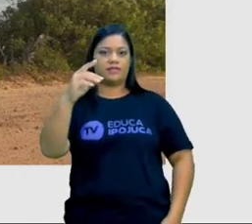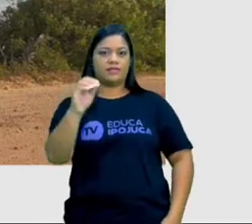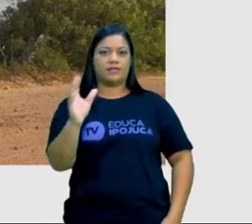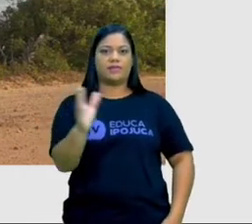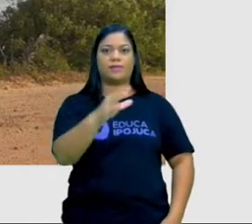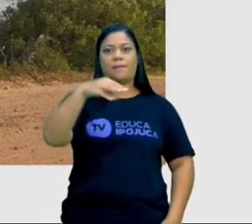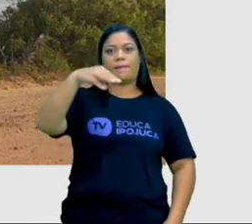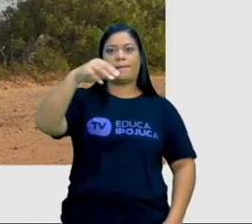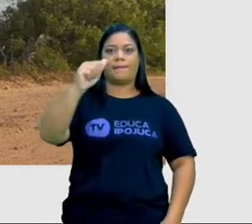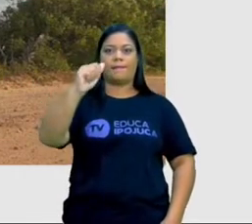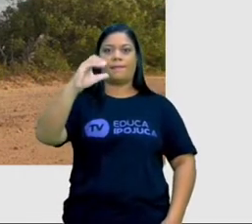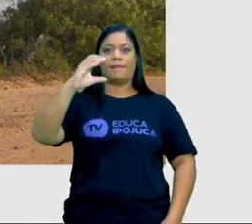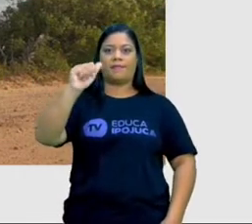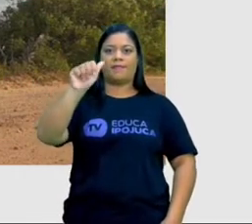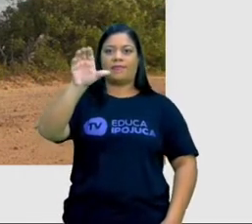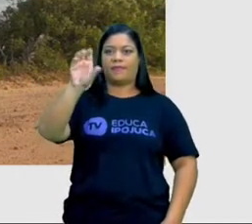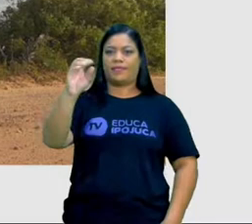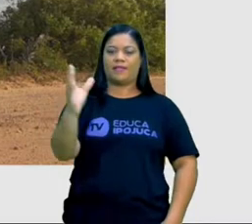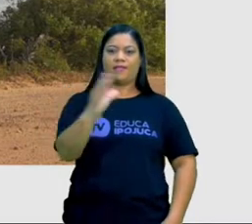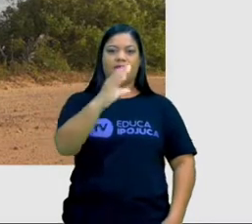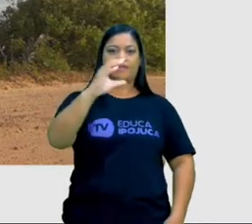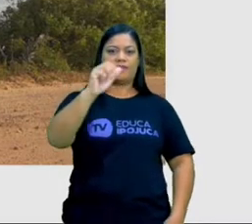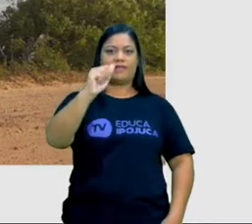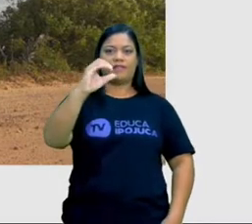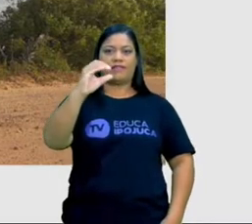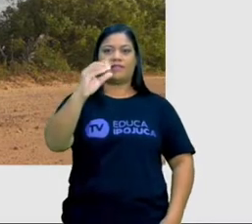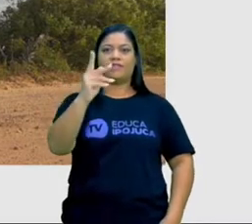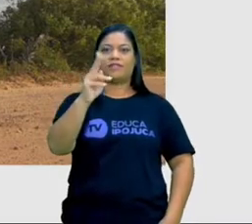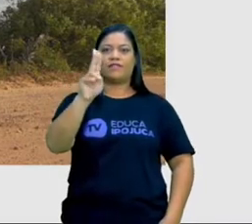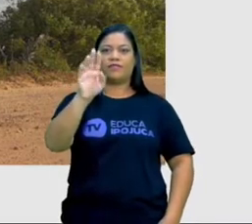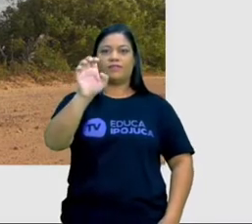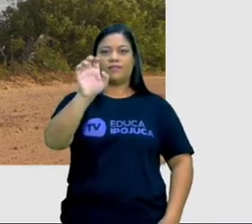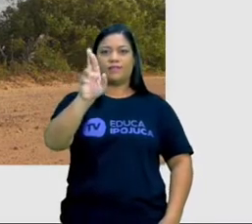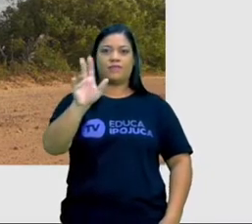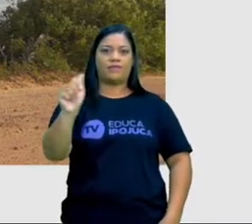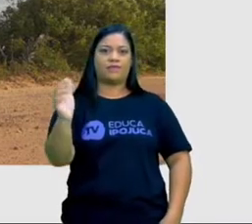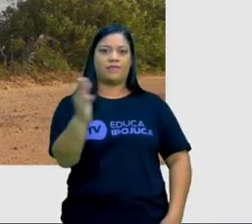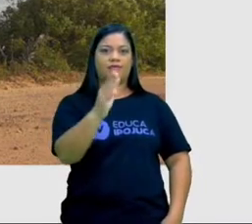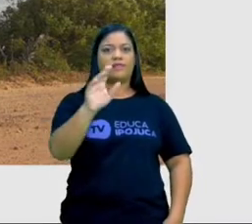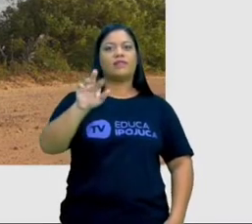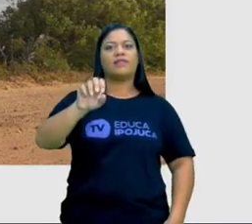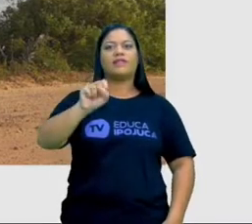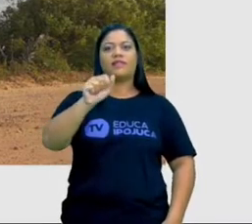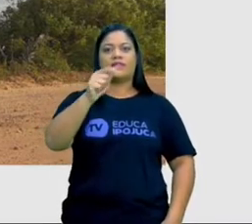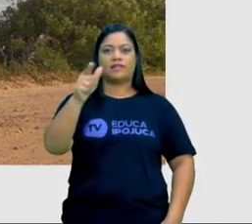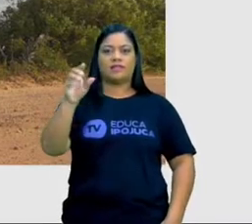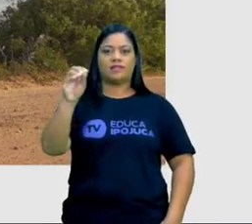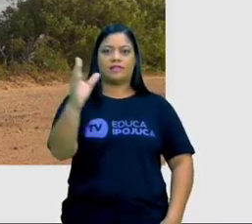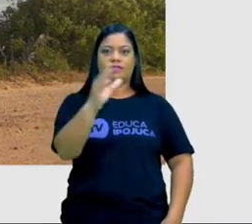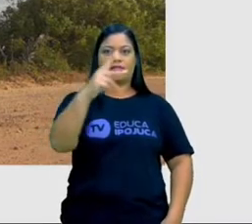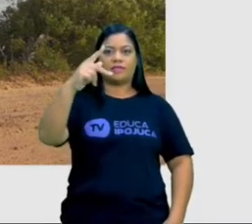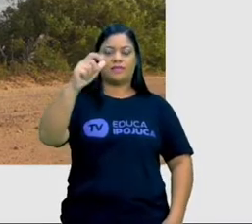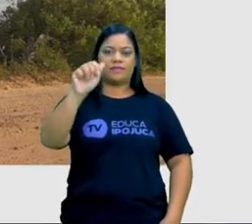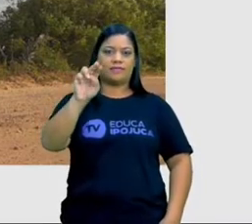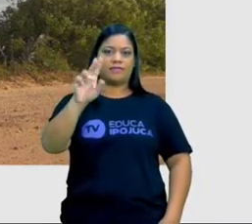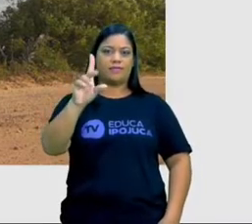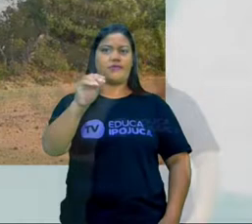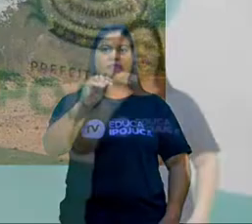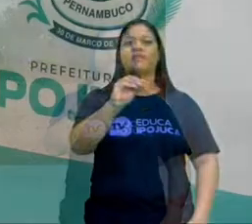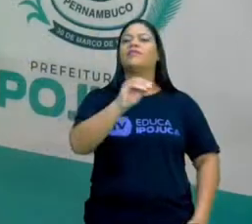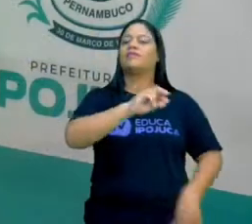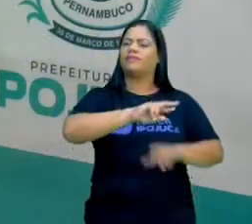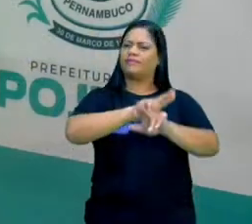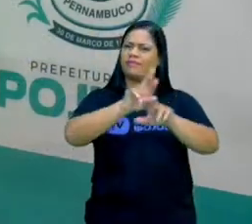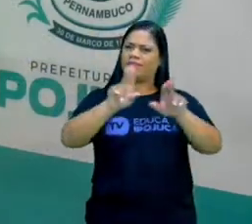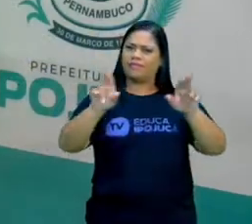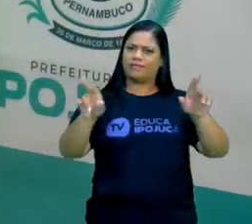engenho Macaco, engenho Cachoeira, engenho Água Fria, engenho São Paulo e também o engenho Penderama. Esses